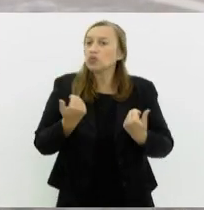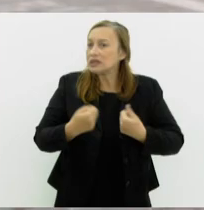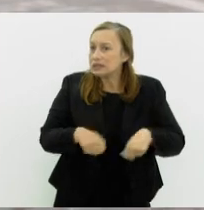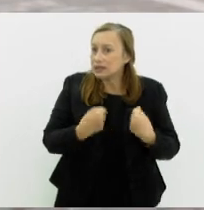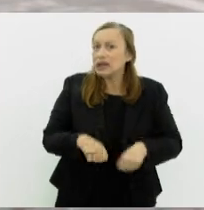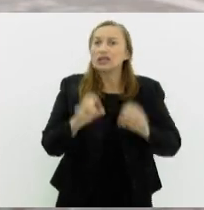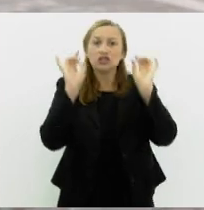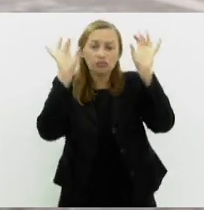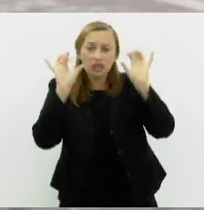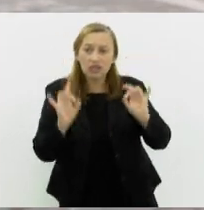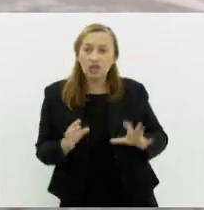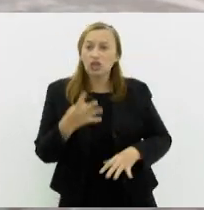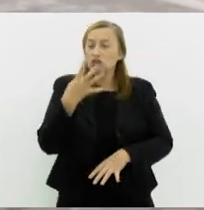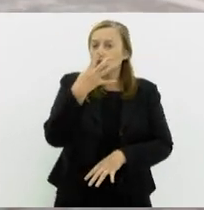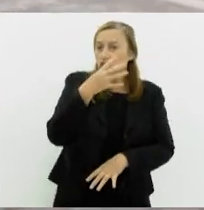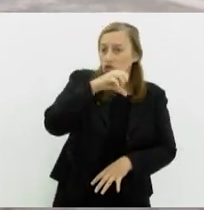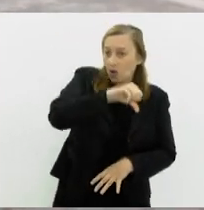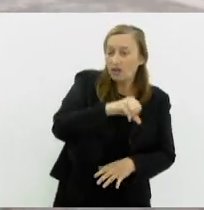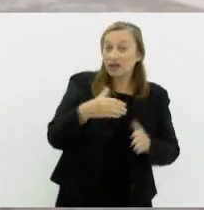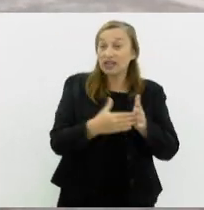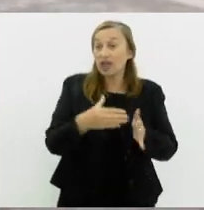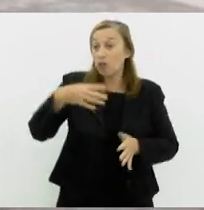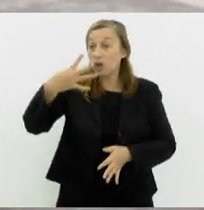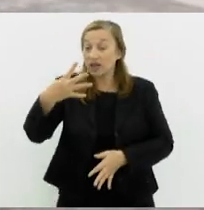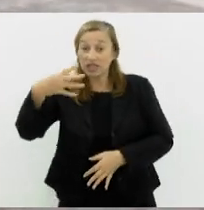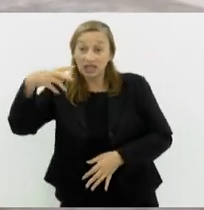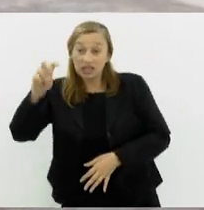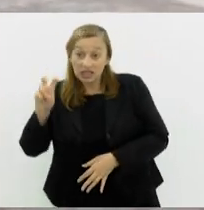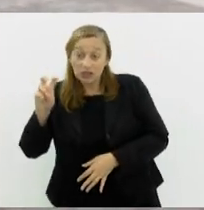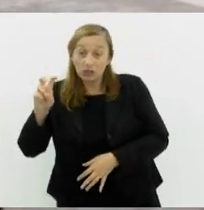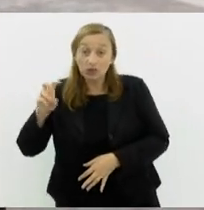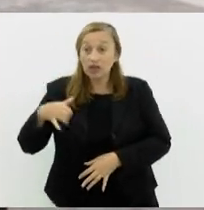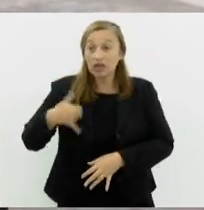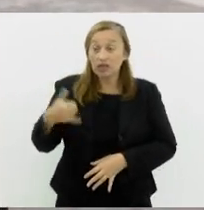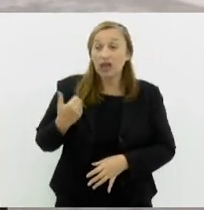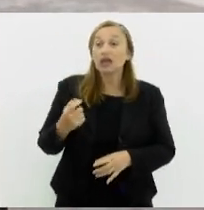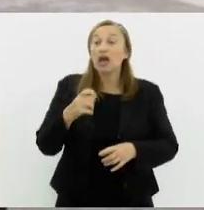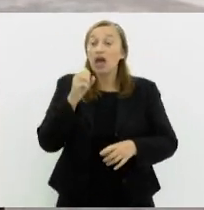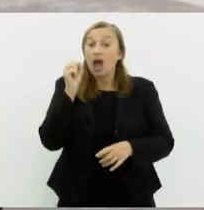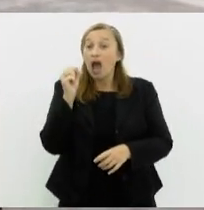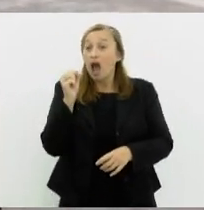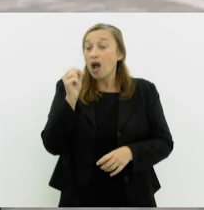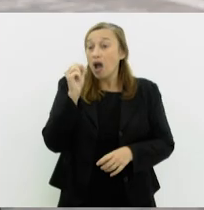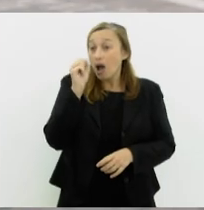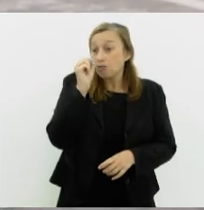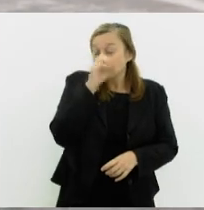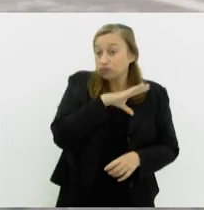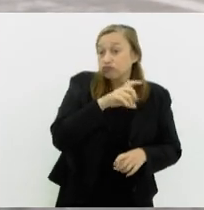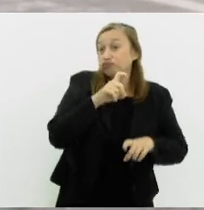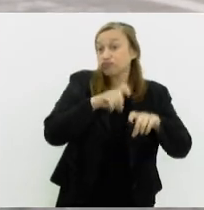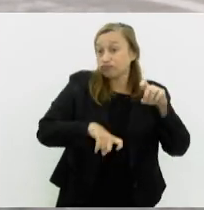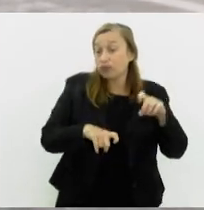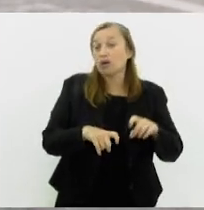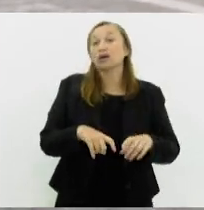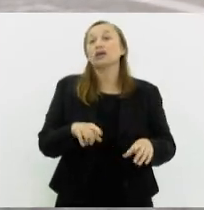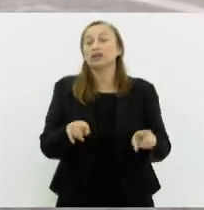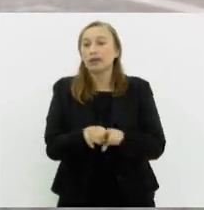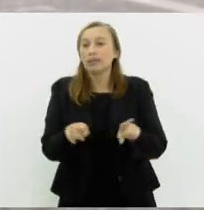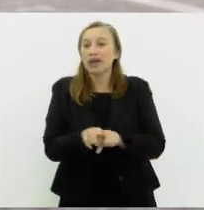especiais de 9 a 45 anos em casos de vítimas de abuso sexual. Portadores de HIV,